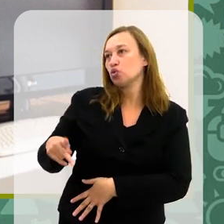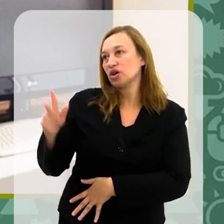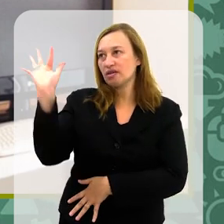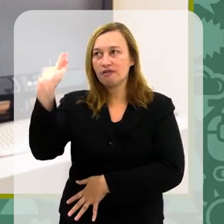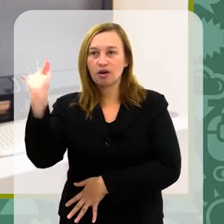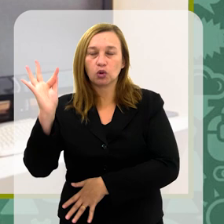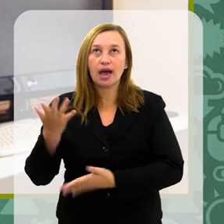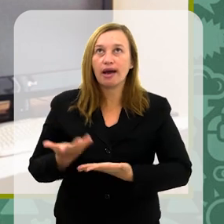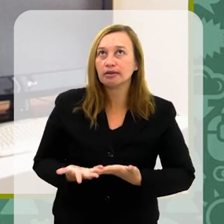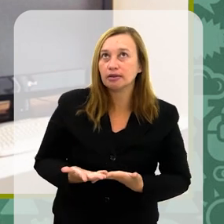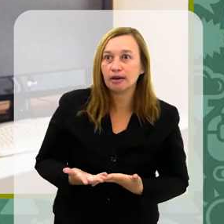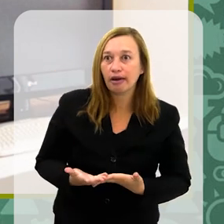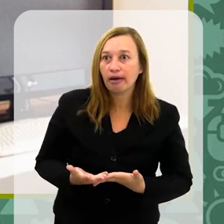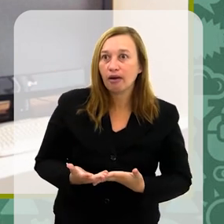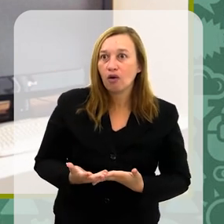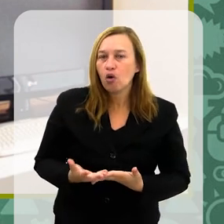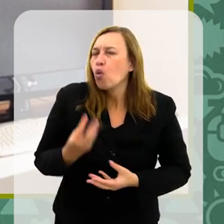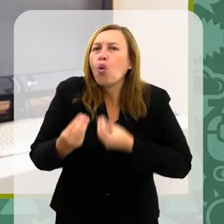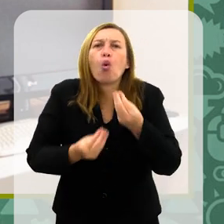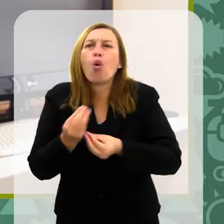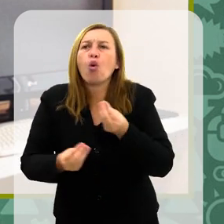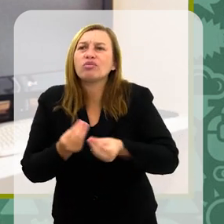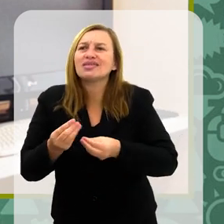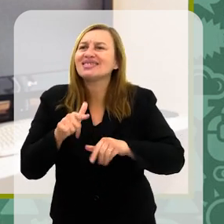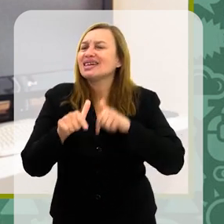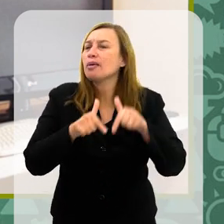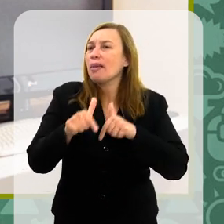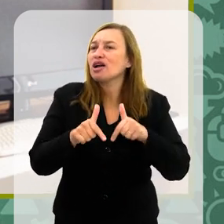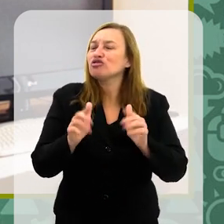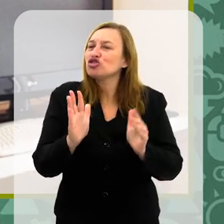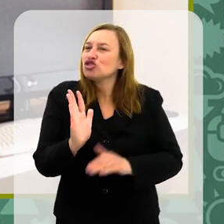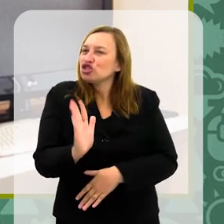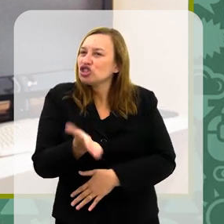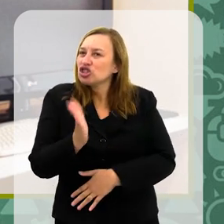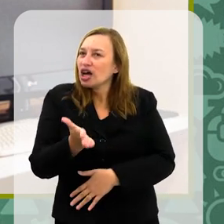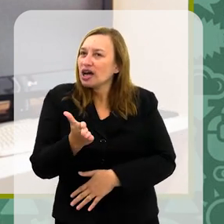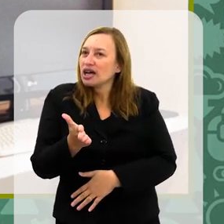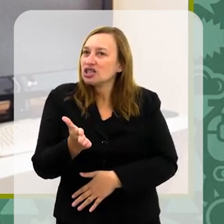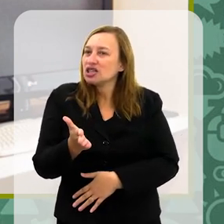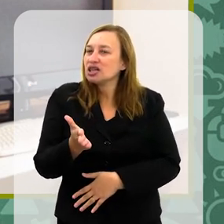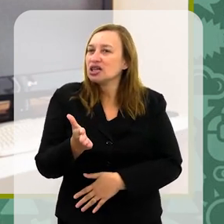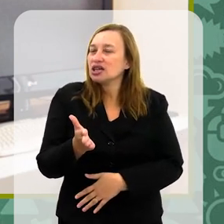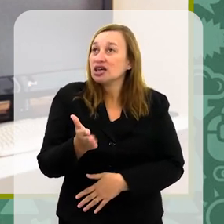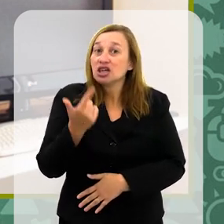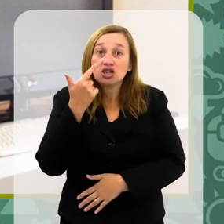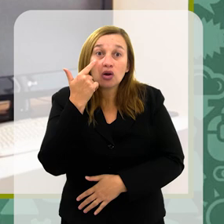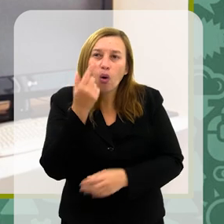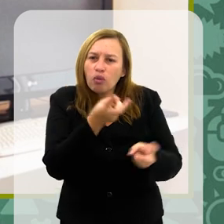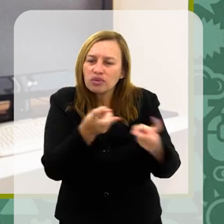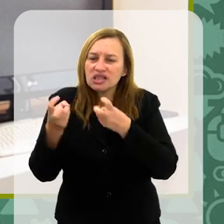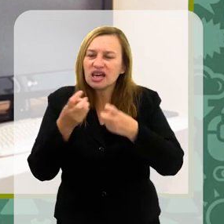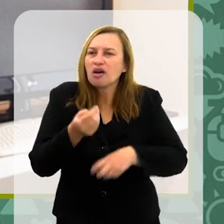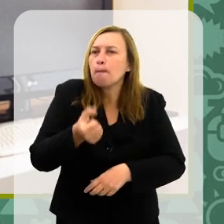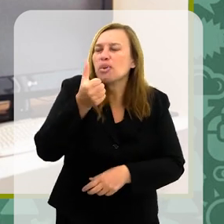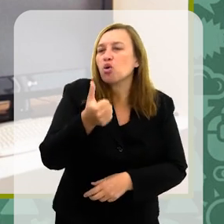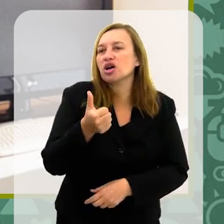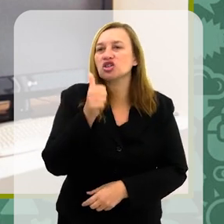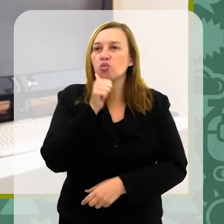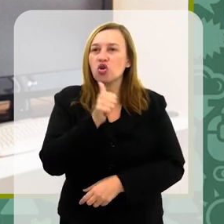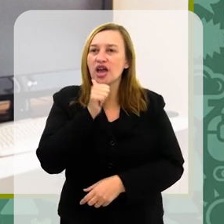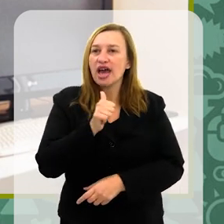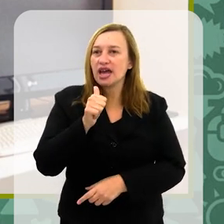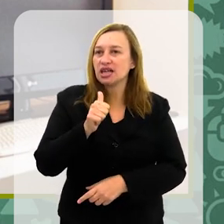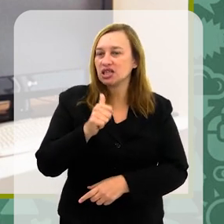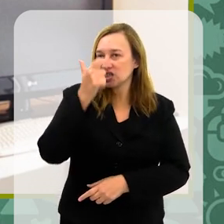faculdade, né? Como que é esse trabalho, já que a gente tem esse cenário de pouquíssimas mulheres